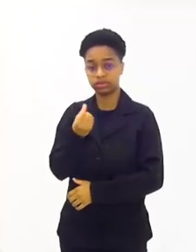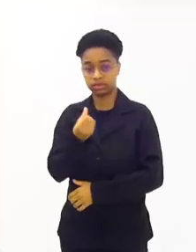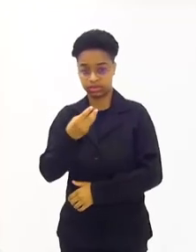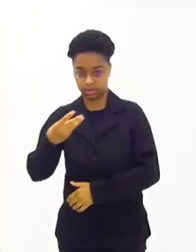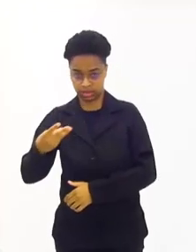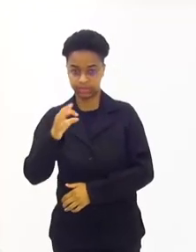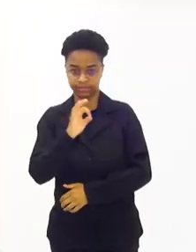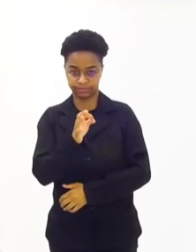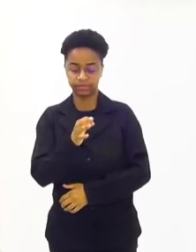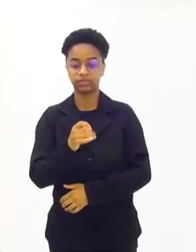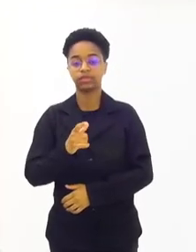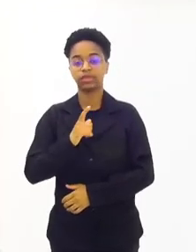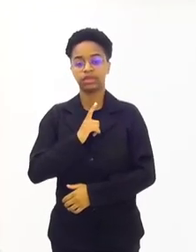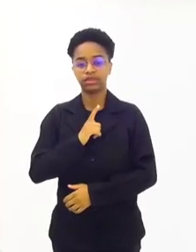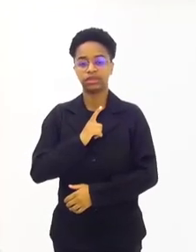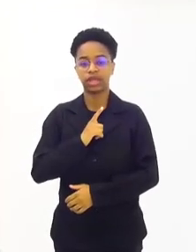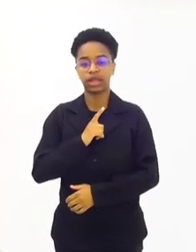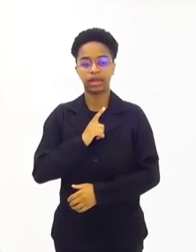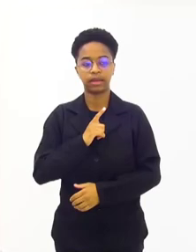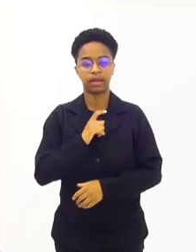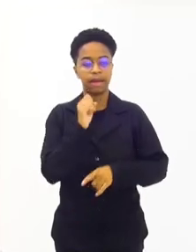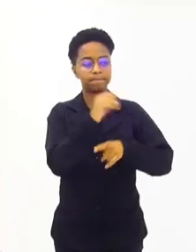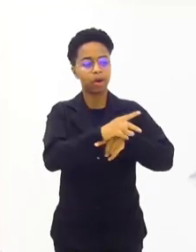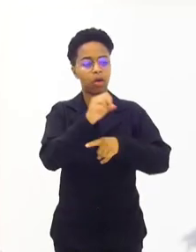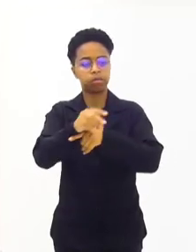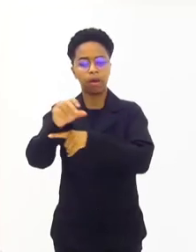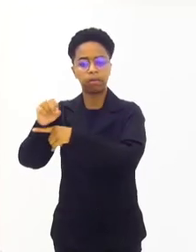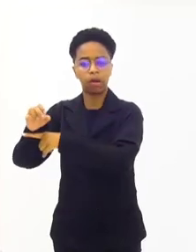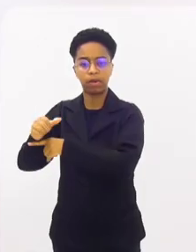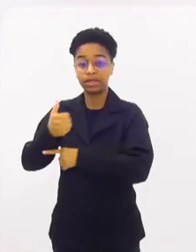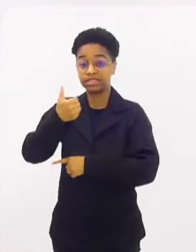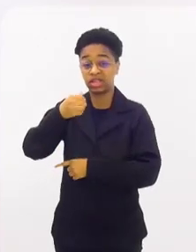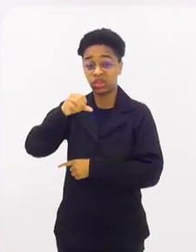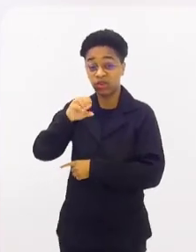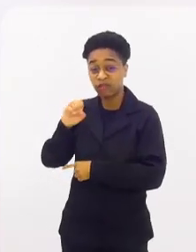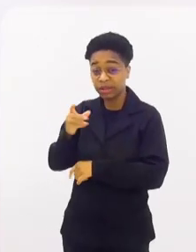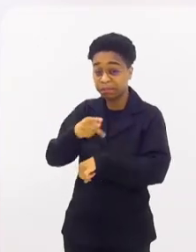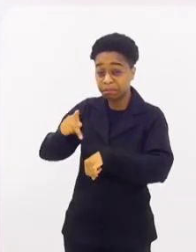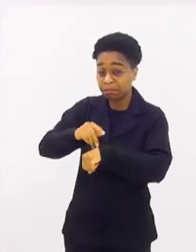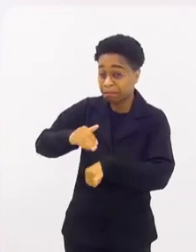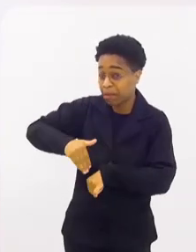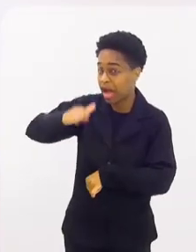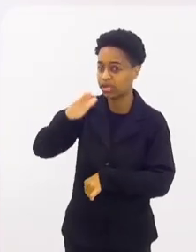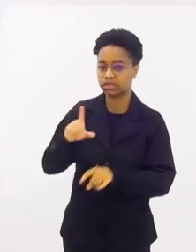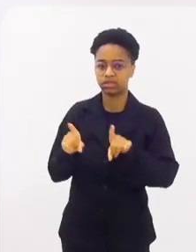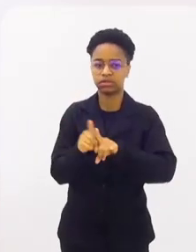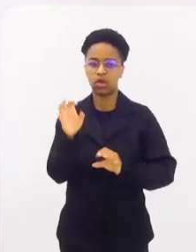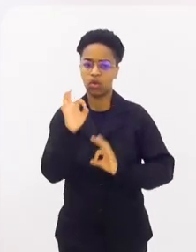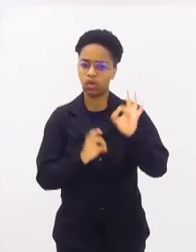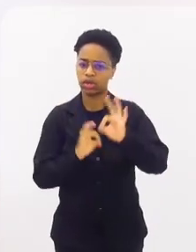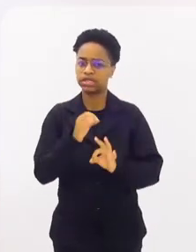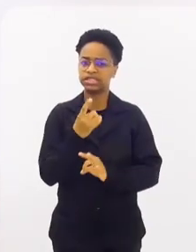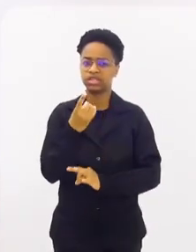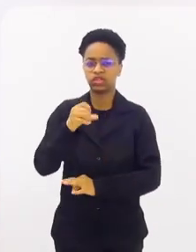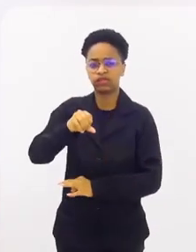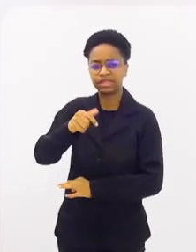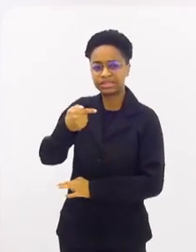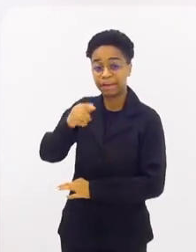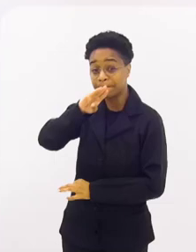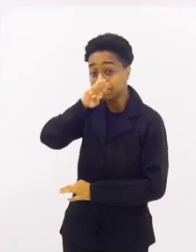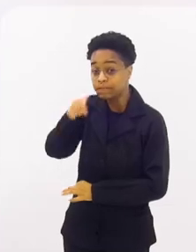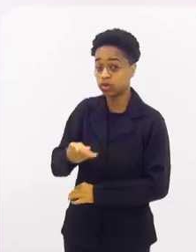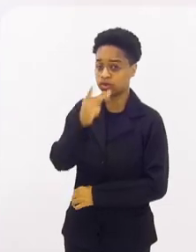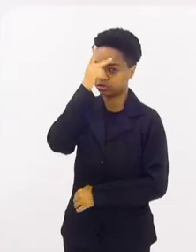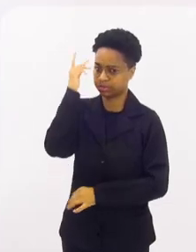1863, com presença em mais de 190 países do mundo, mobilizando mais de 97 milhões de